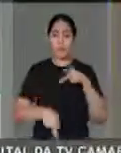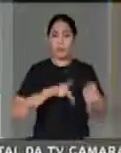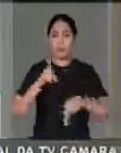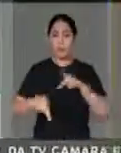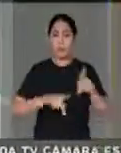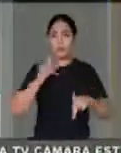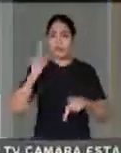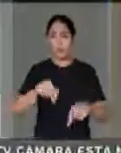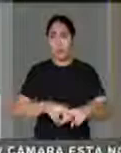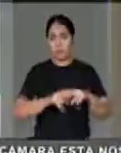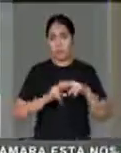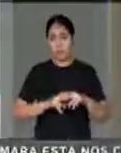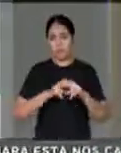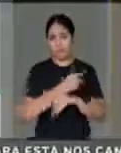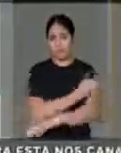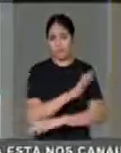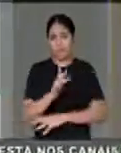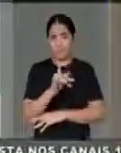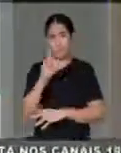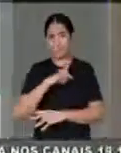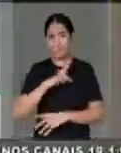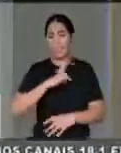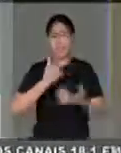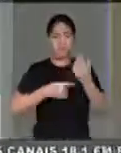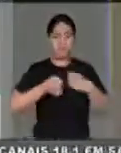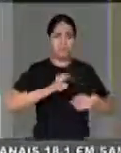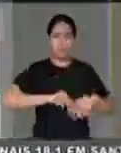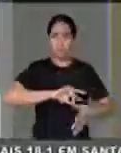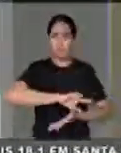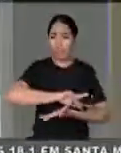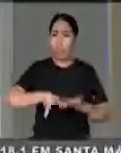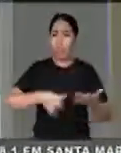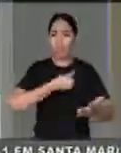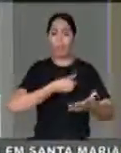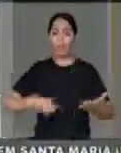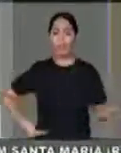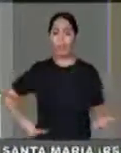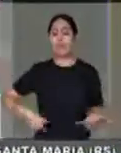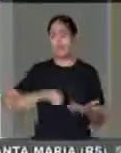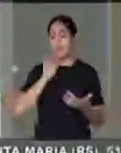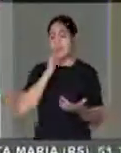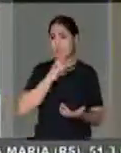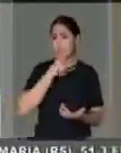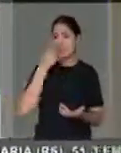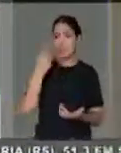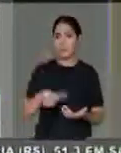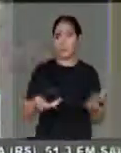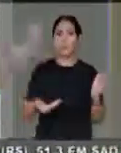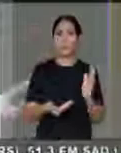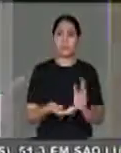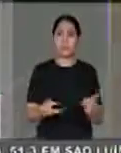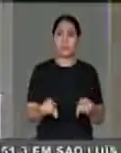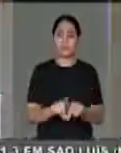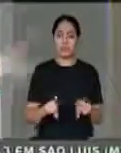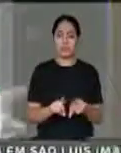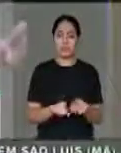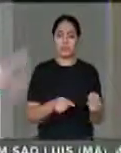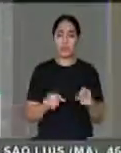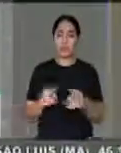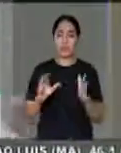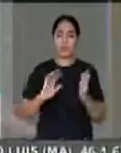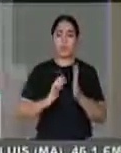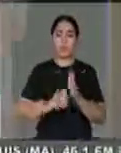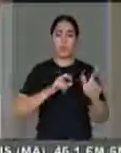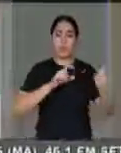desse colapso ambiental, com tantos retrocessos que estão colocados pelo governo e também, lamentavelmente, por essa casa, a comando de uma